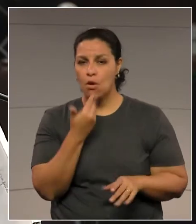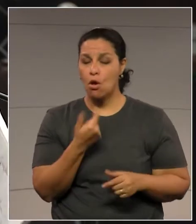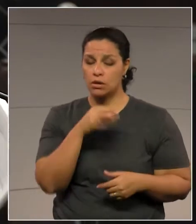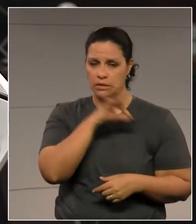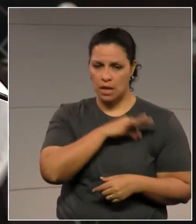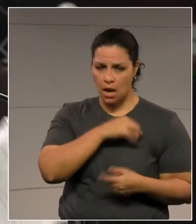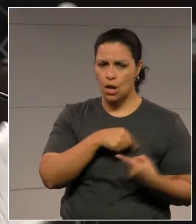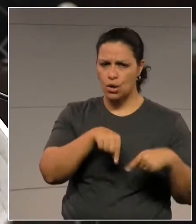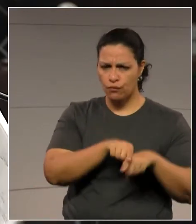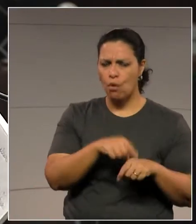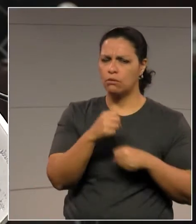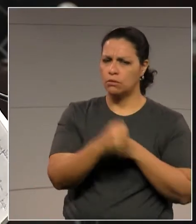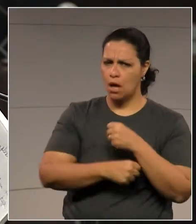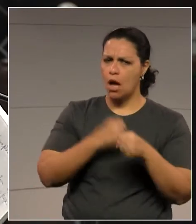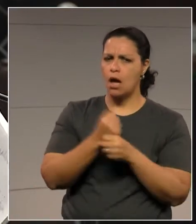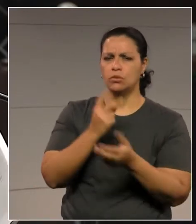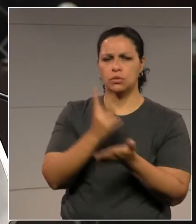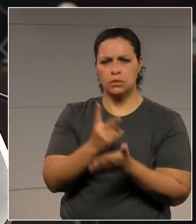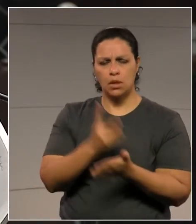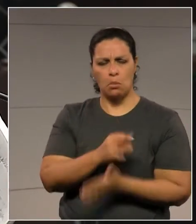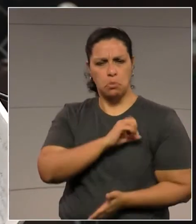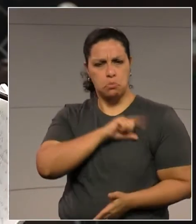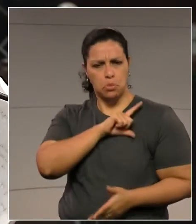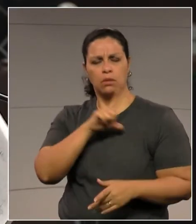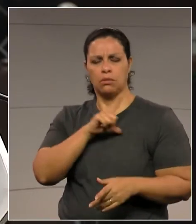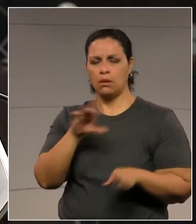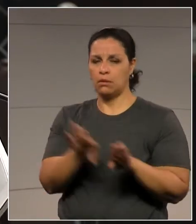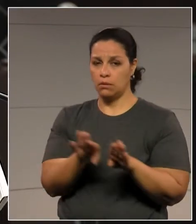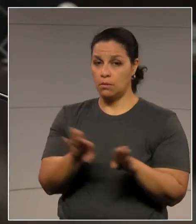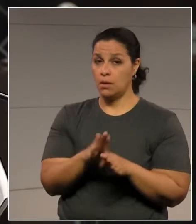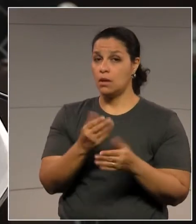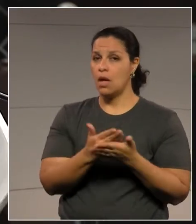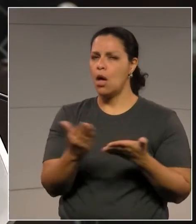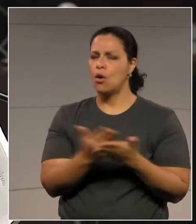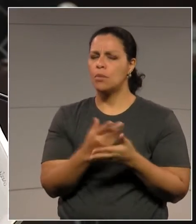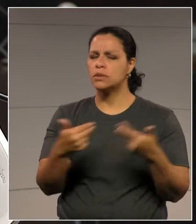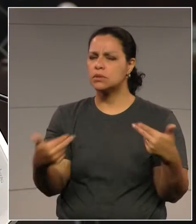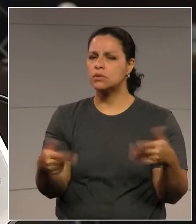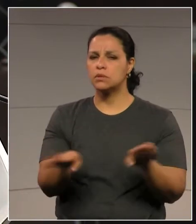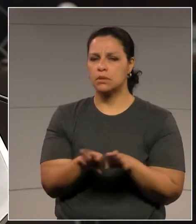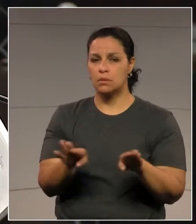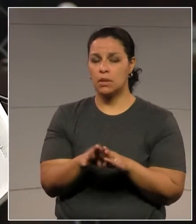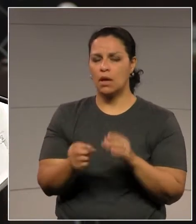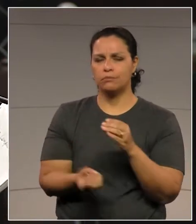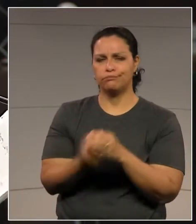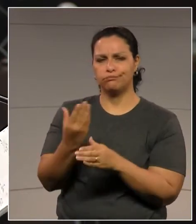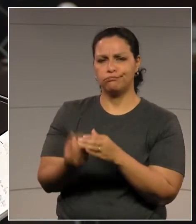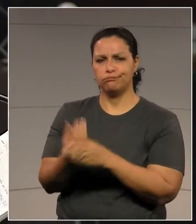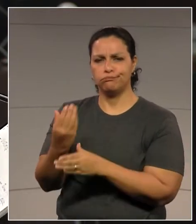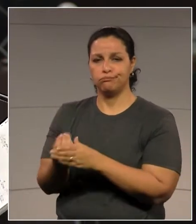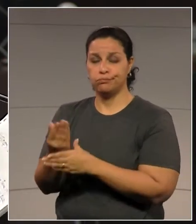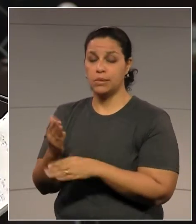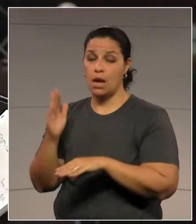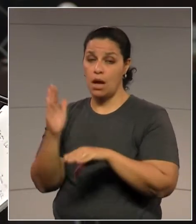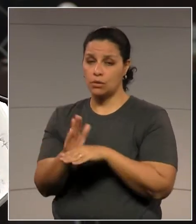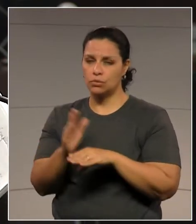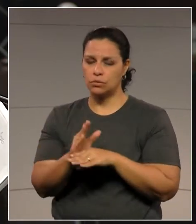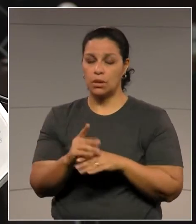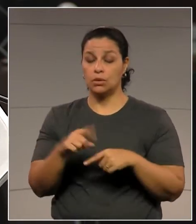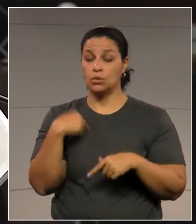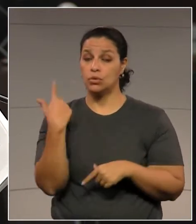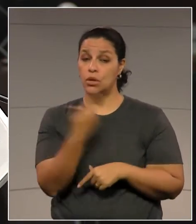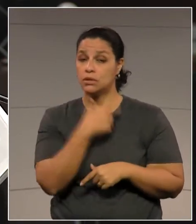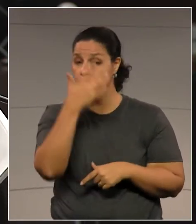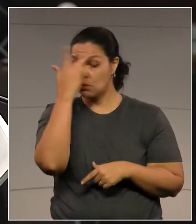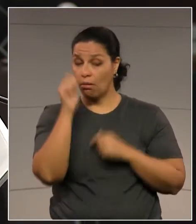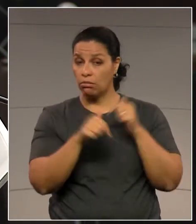repostas todos os anos, além de algumas edificações que são criadas também. O nosso servidor,